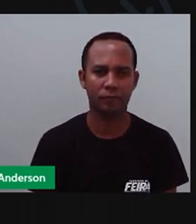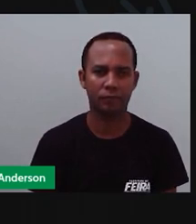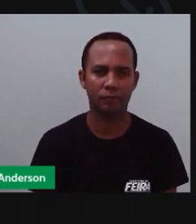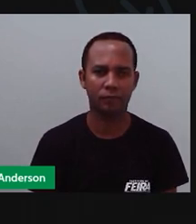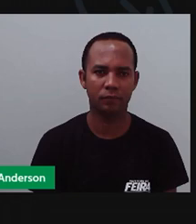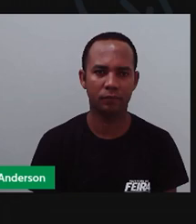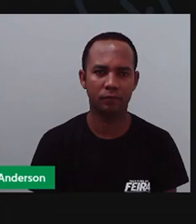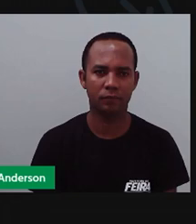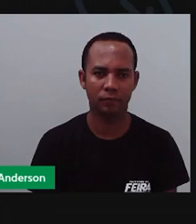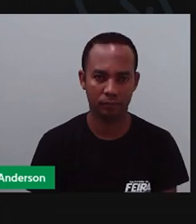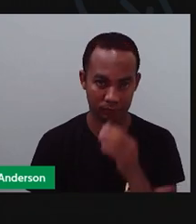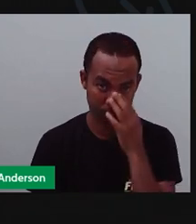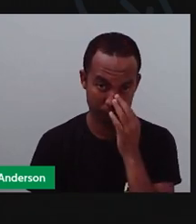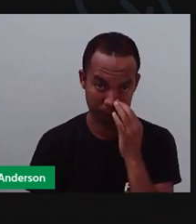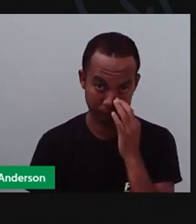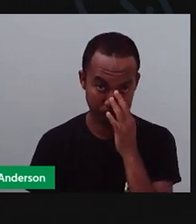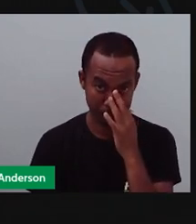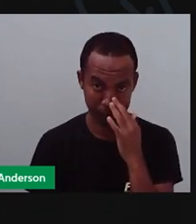Pessoas...